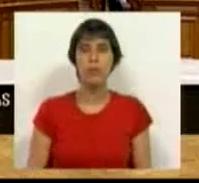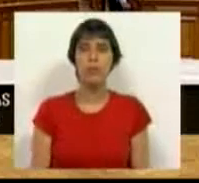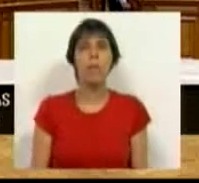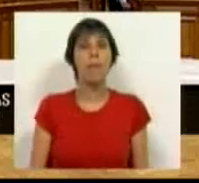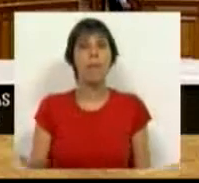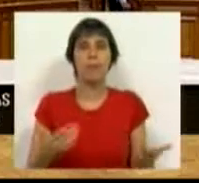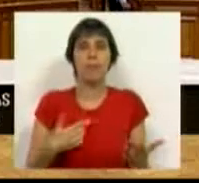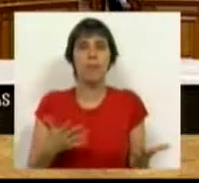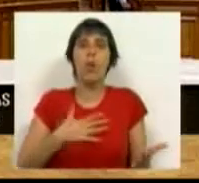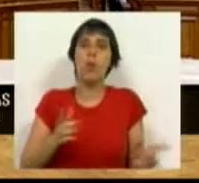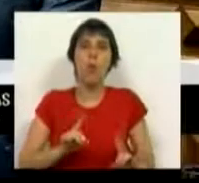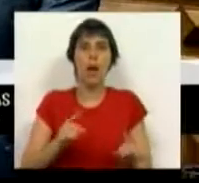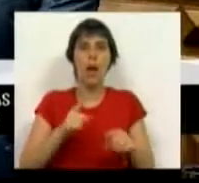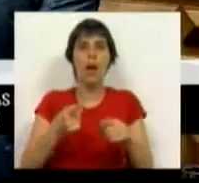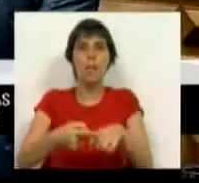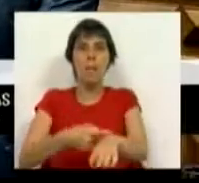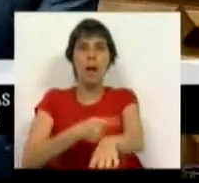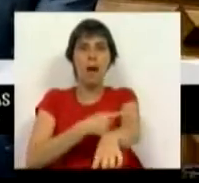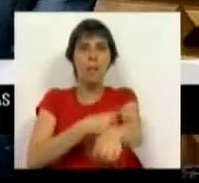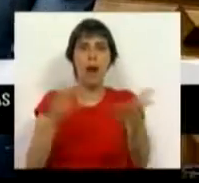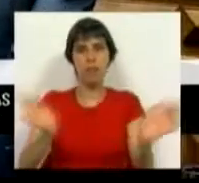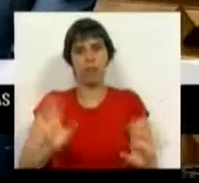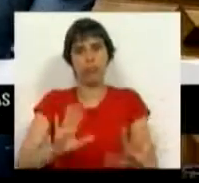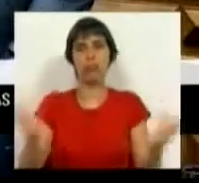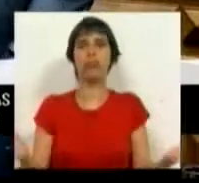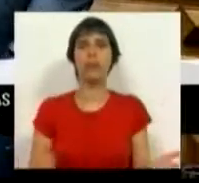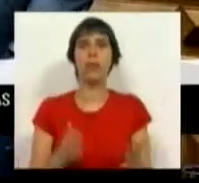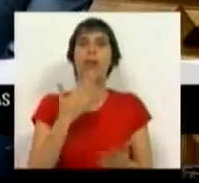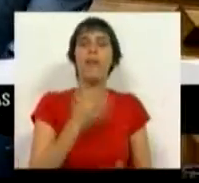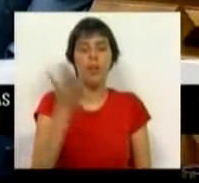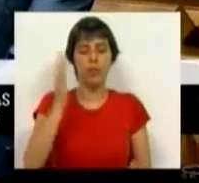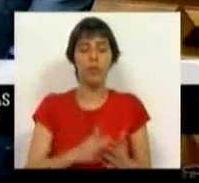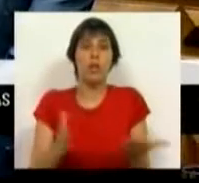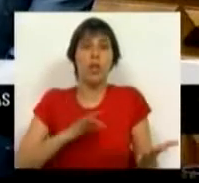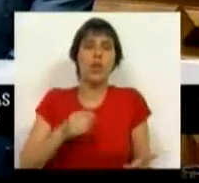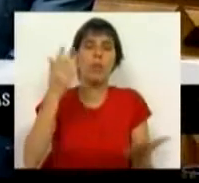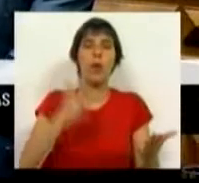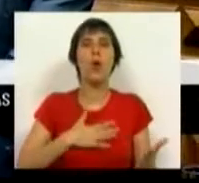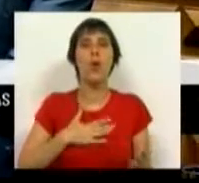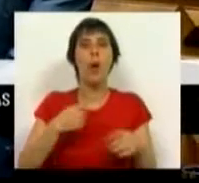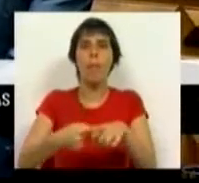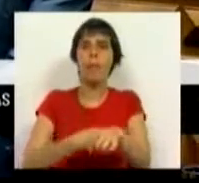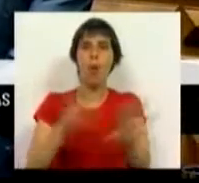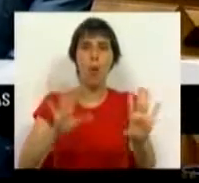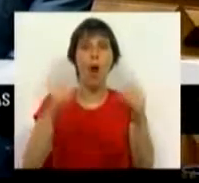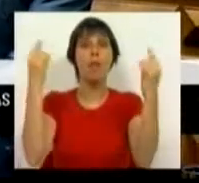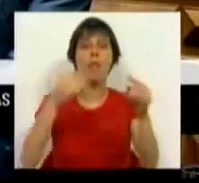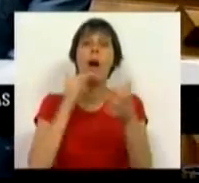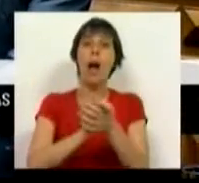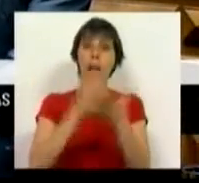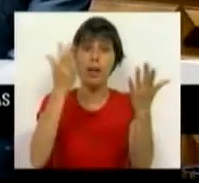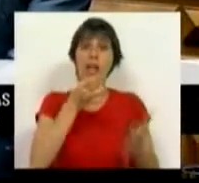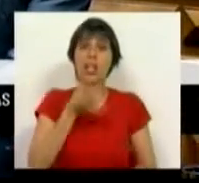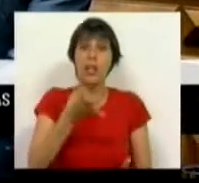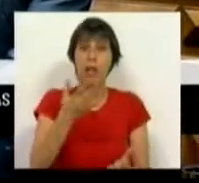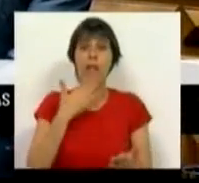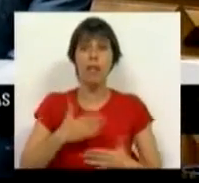Eu gostaria que não prolongássemos esta questão, faça favor, tem a palavra. Sr. Presidente, não quero prolongar, quero aliás agradecer a